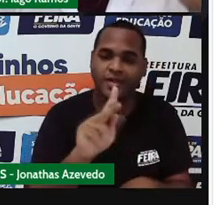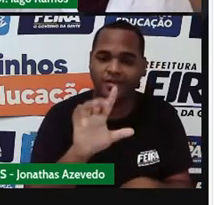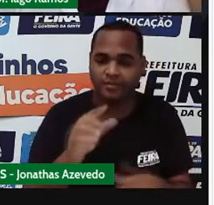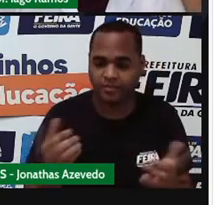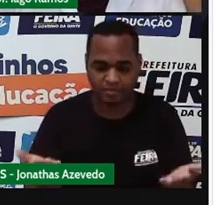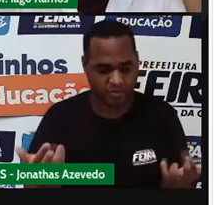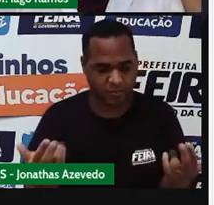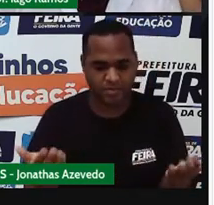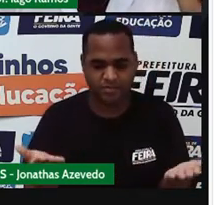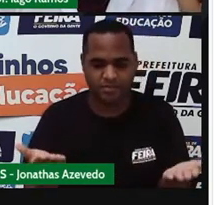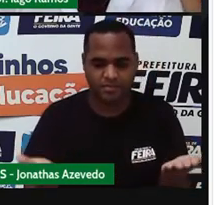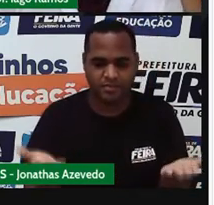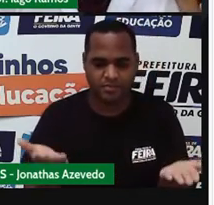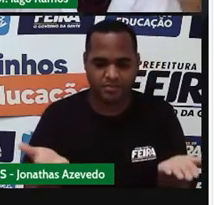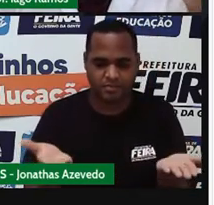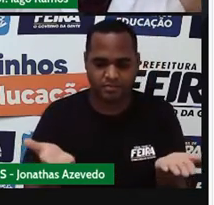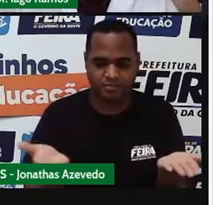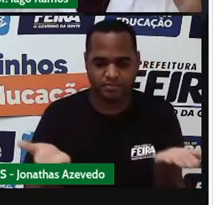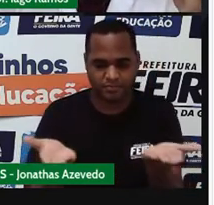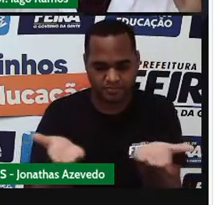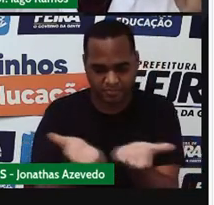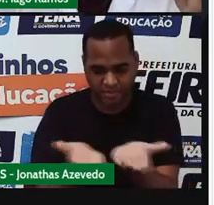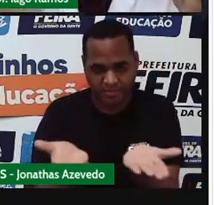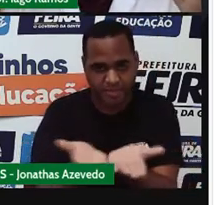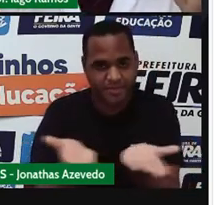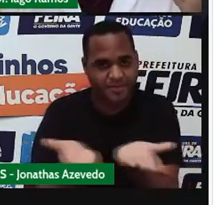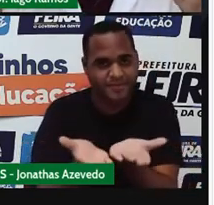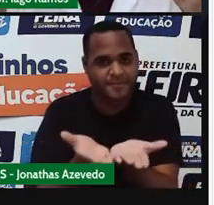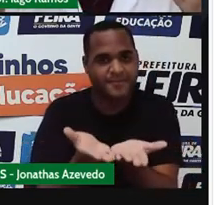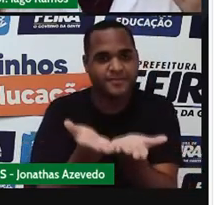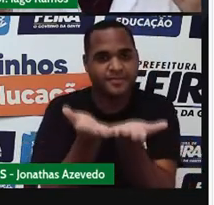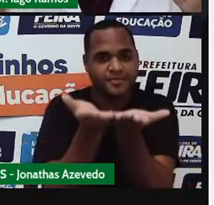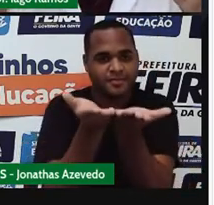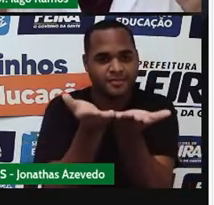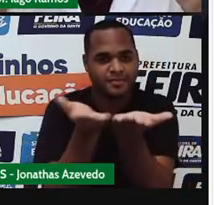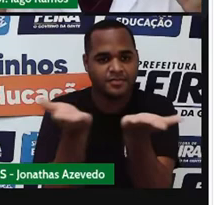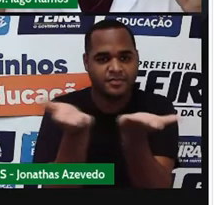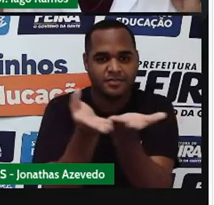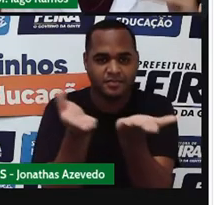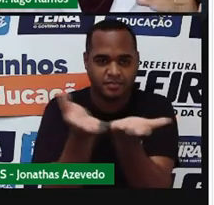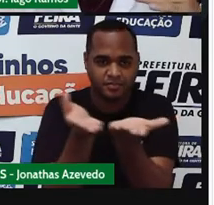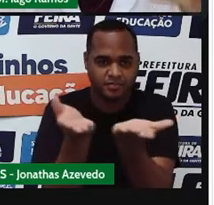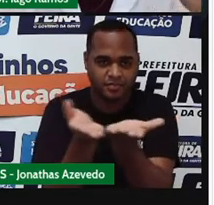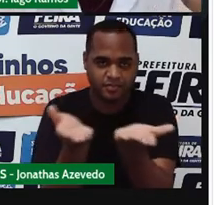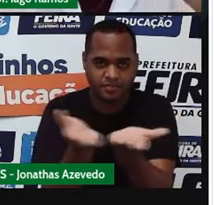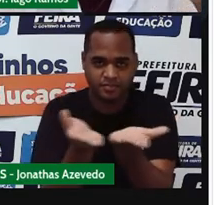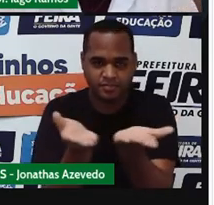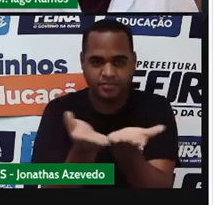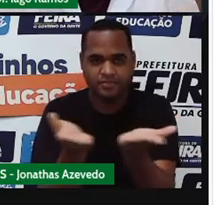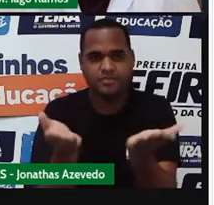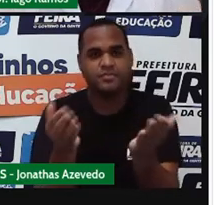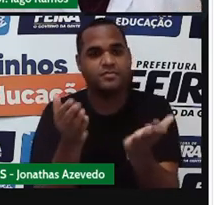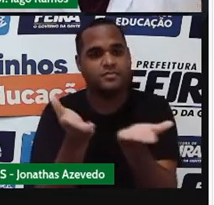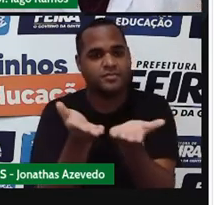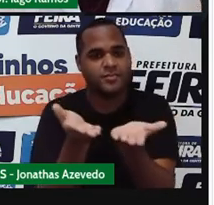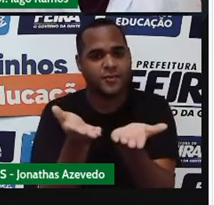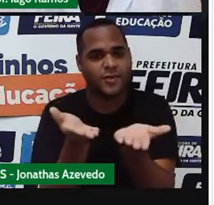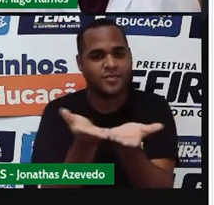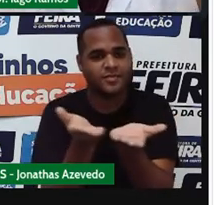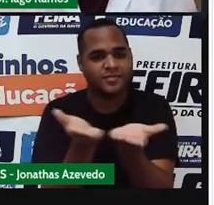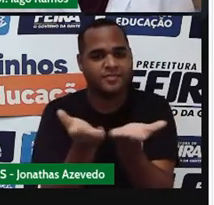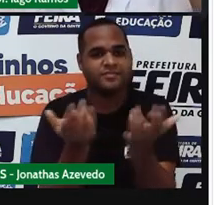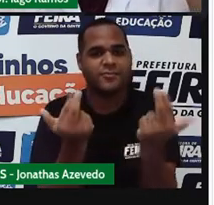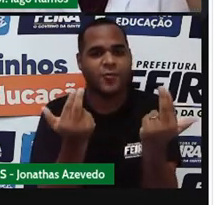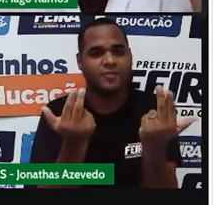quilo? Quando o prato que tem um pesinho de um quilo e o prato onde eu tô colocando farinha se equilibrarem,